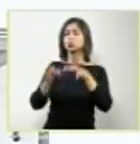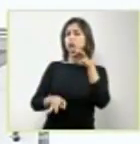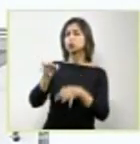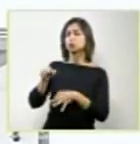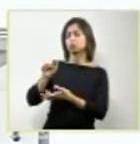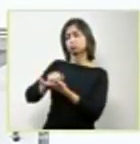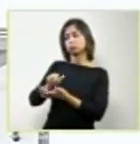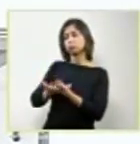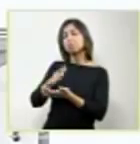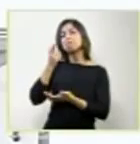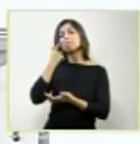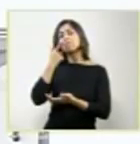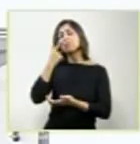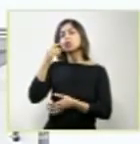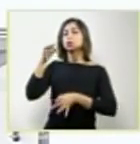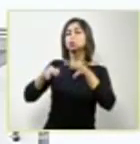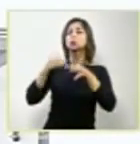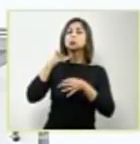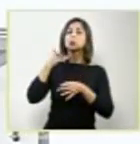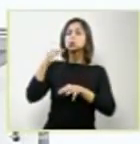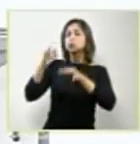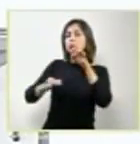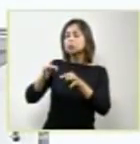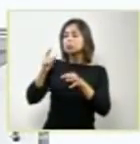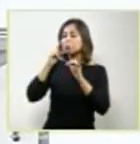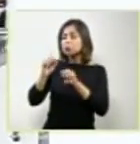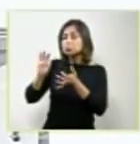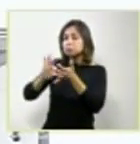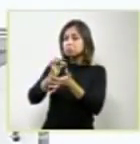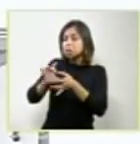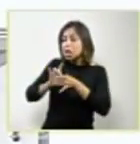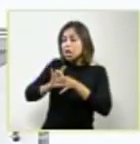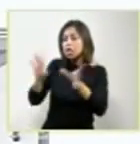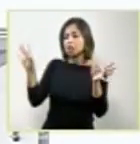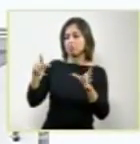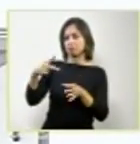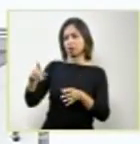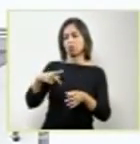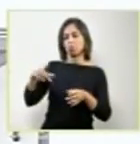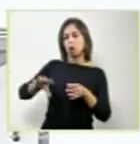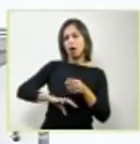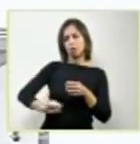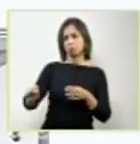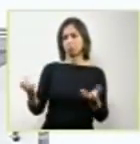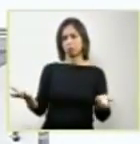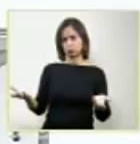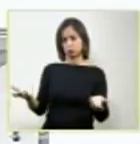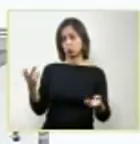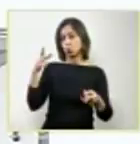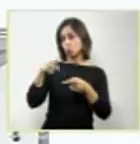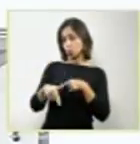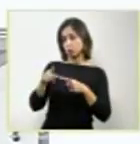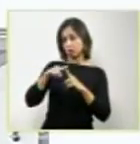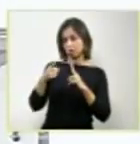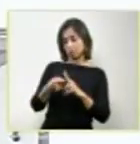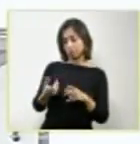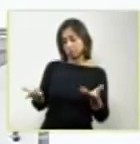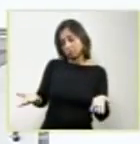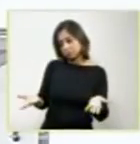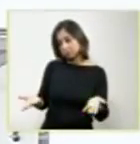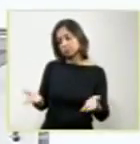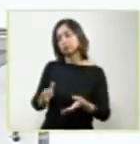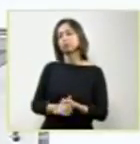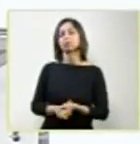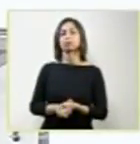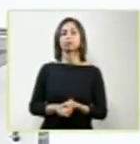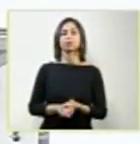a antecipação terapêutica do parto. Nem sequer falamos na questão do